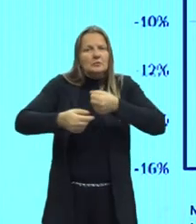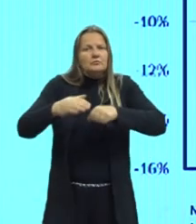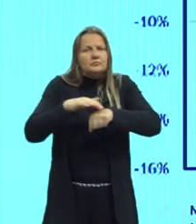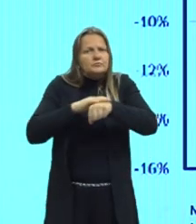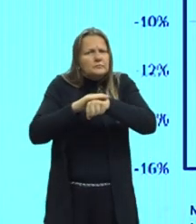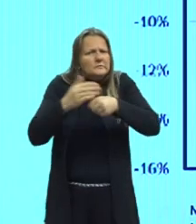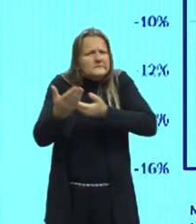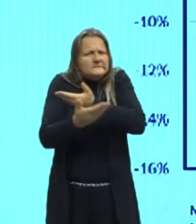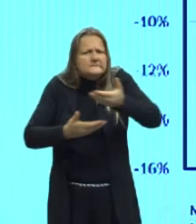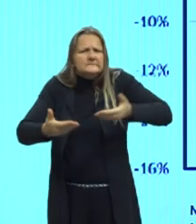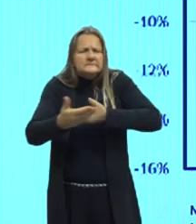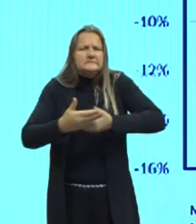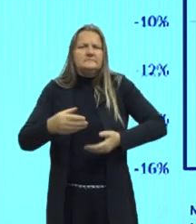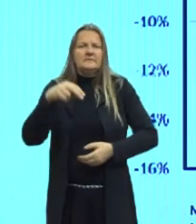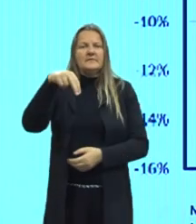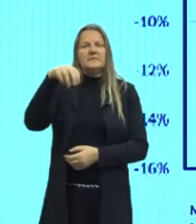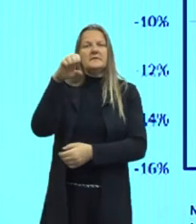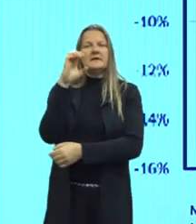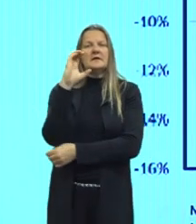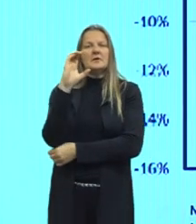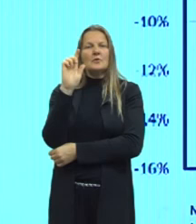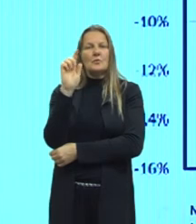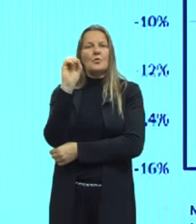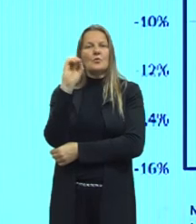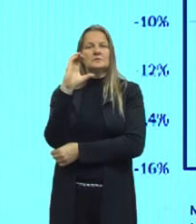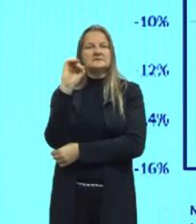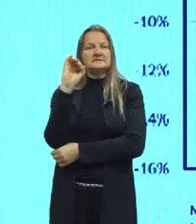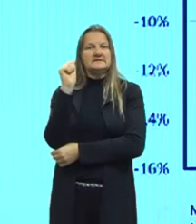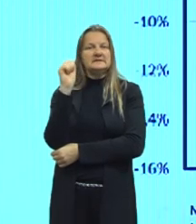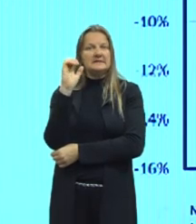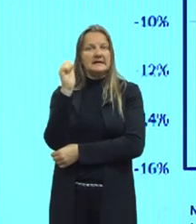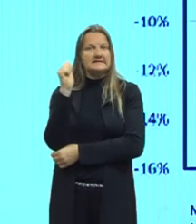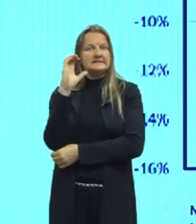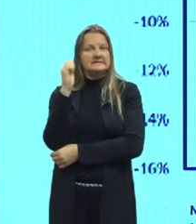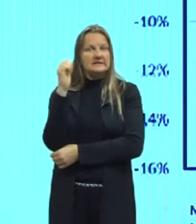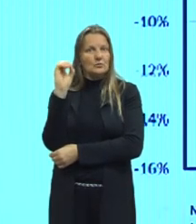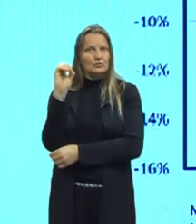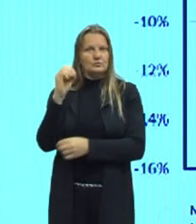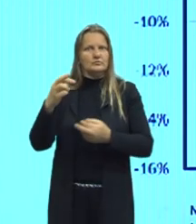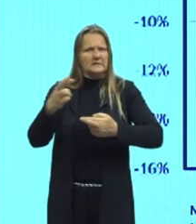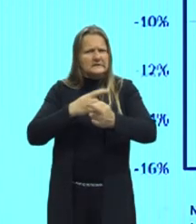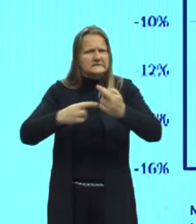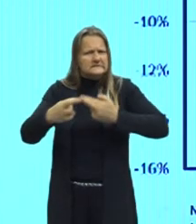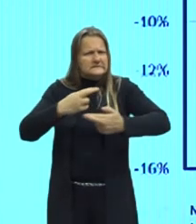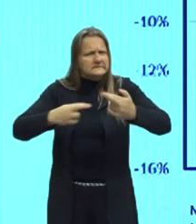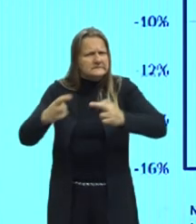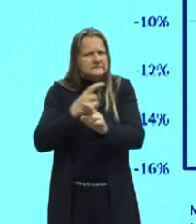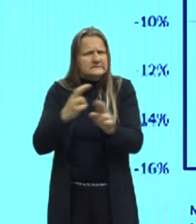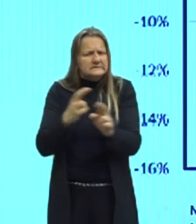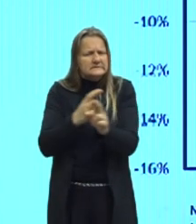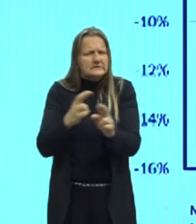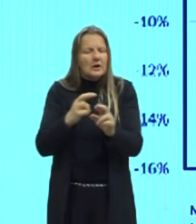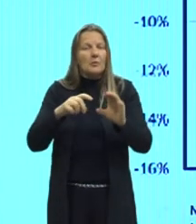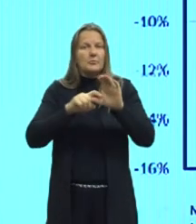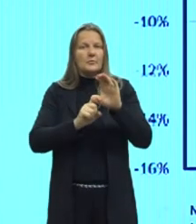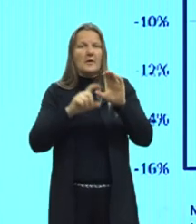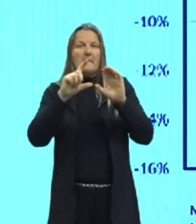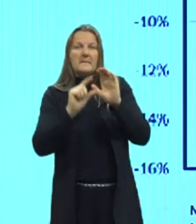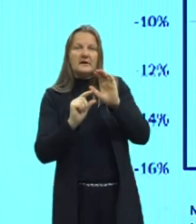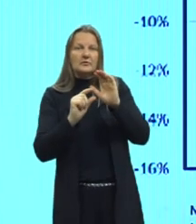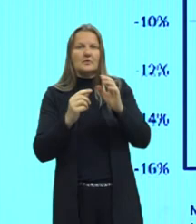vocês terem uma ideia, né, tá aqui mostrando pra vocês, justamente, né, o quadro aí desses déficits, tá.